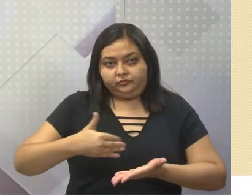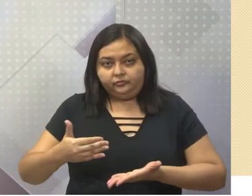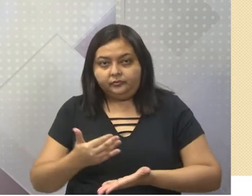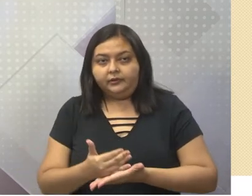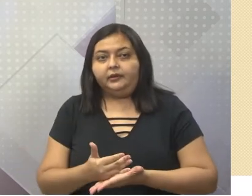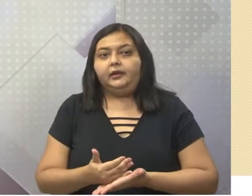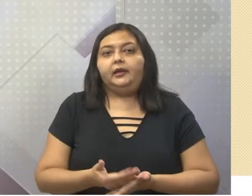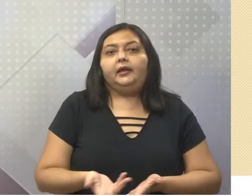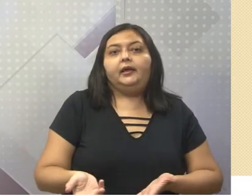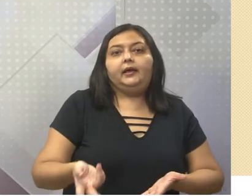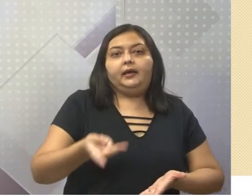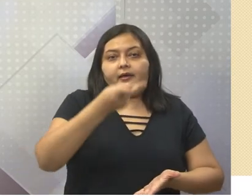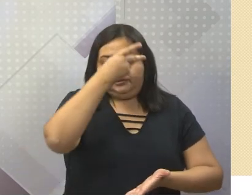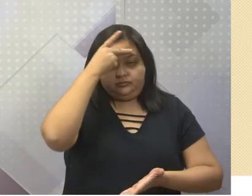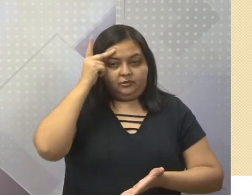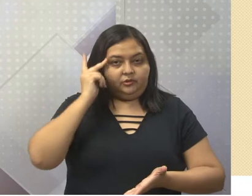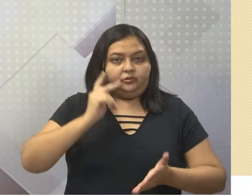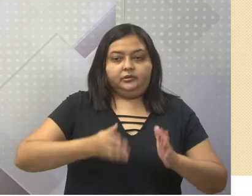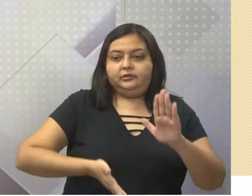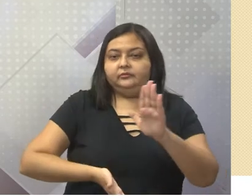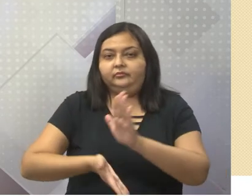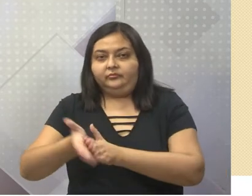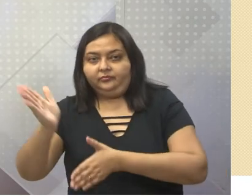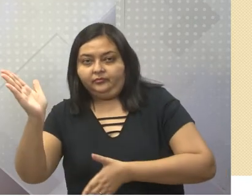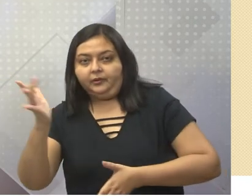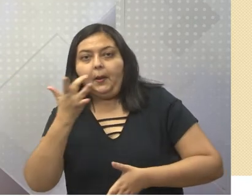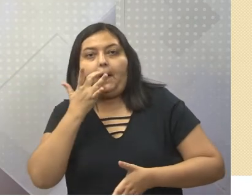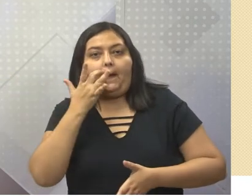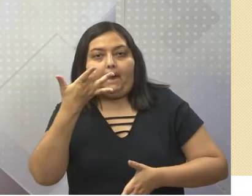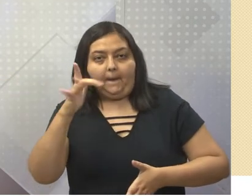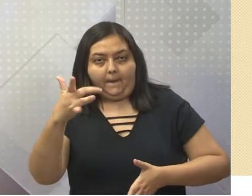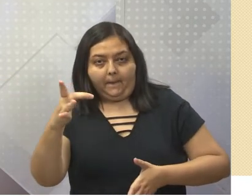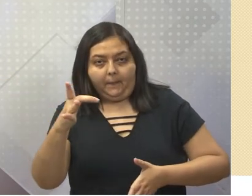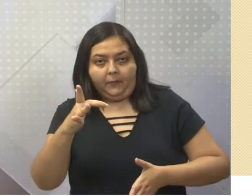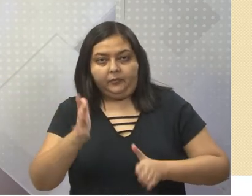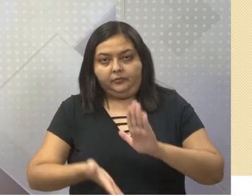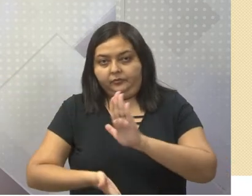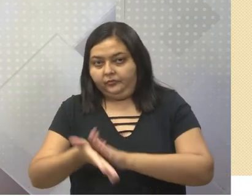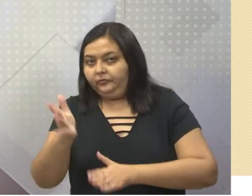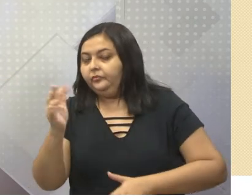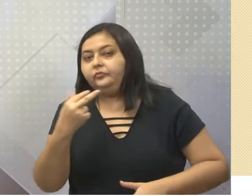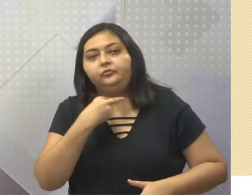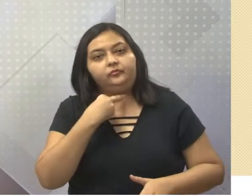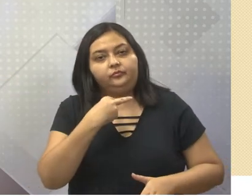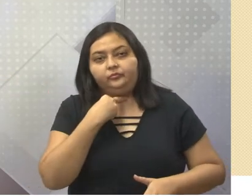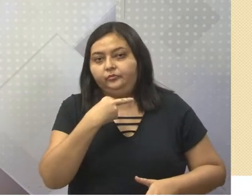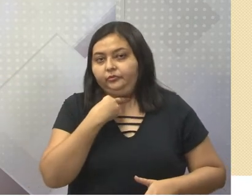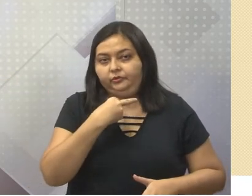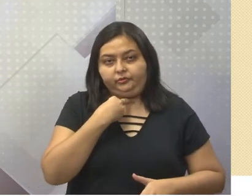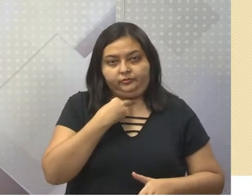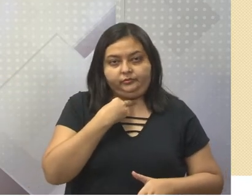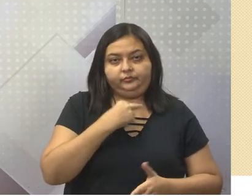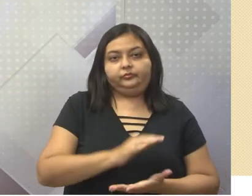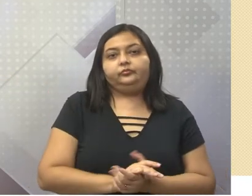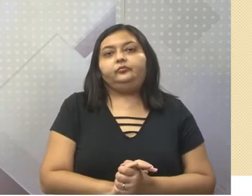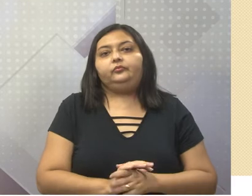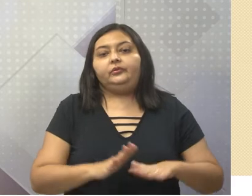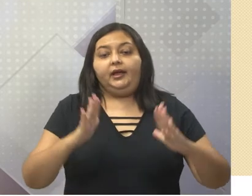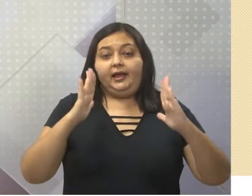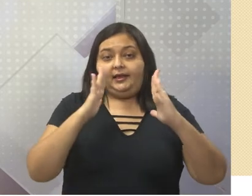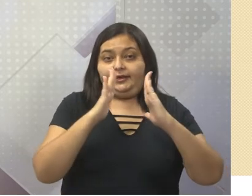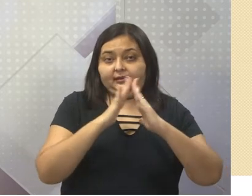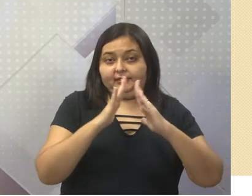capitania levando ouro que não tivesse sido quitado. Aliás, a partir do início do funcionamento das casas de